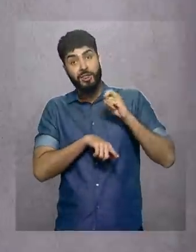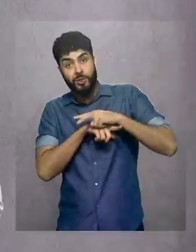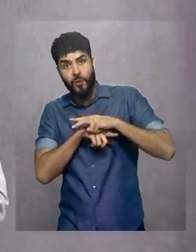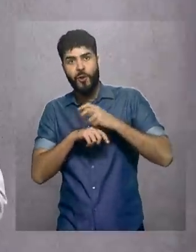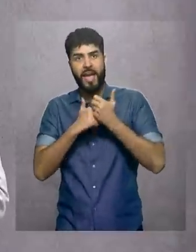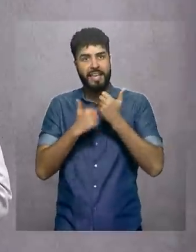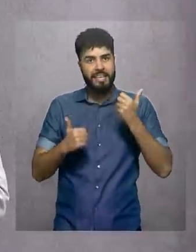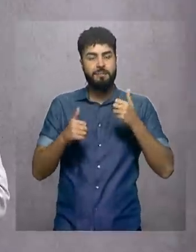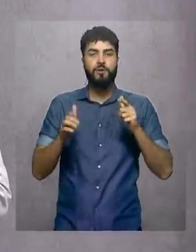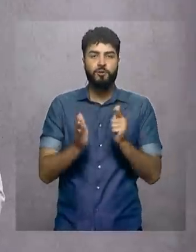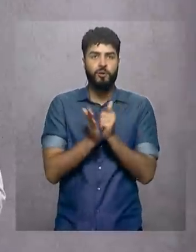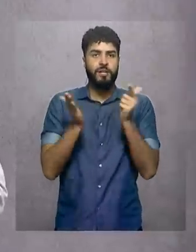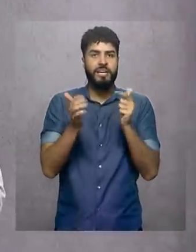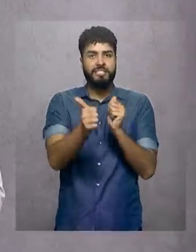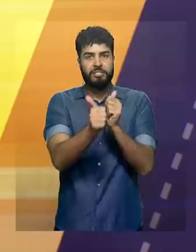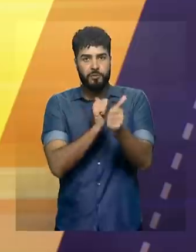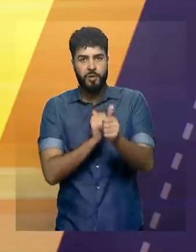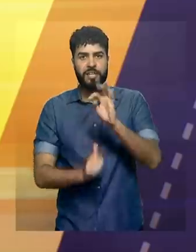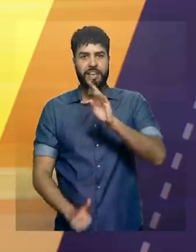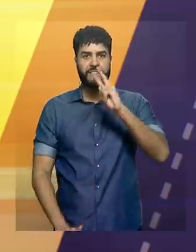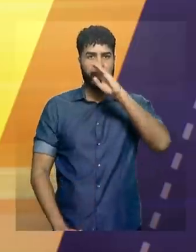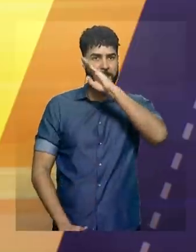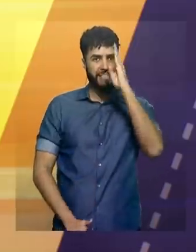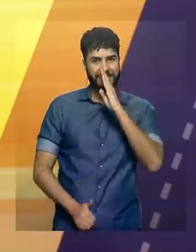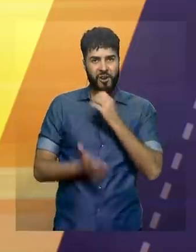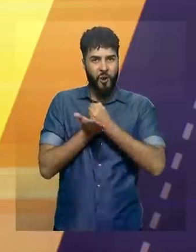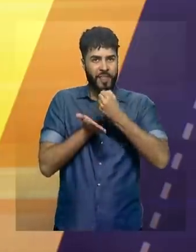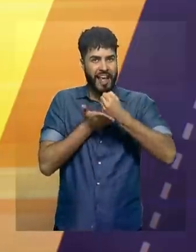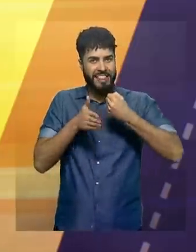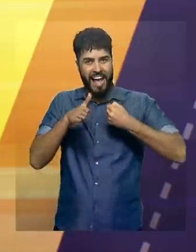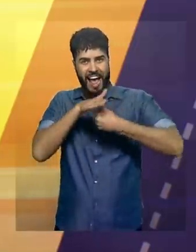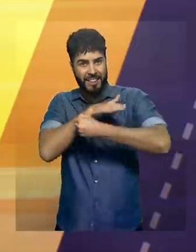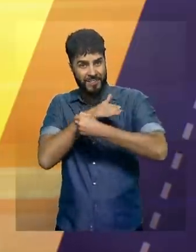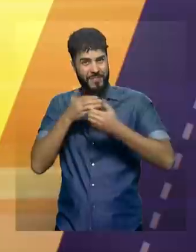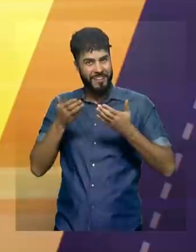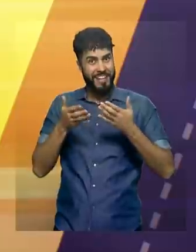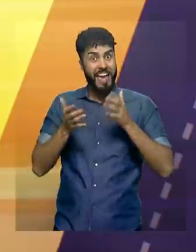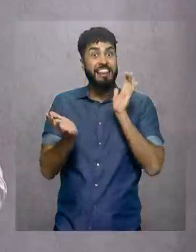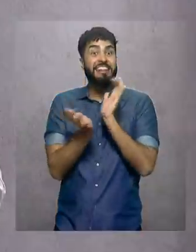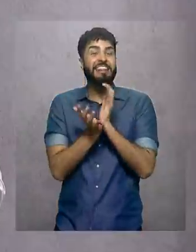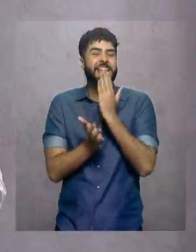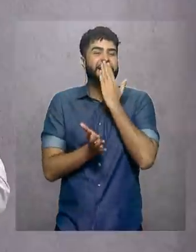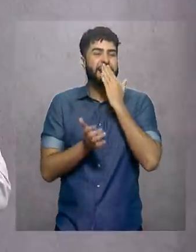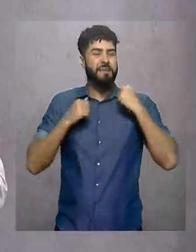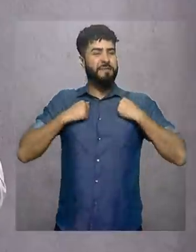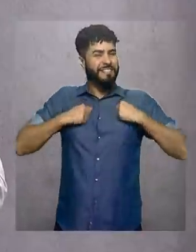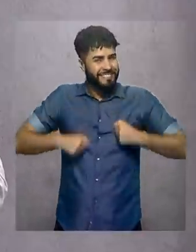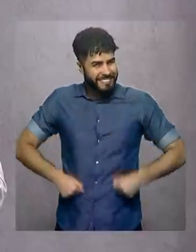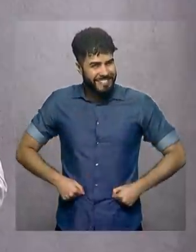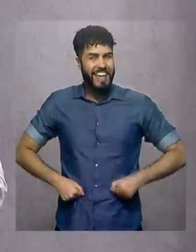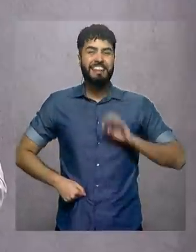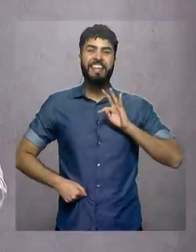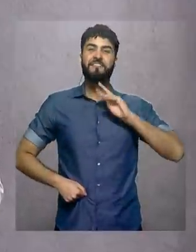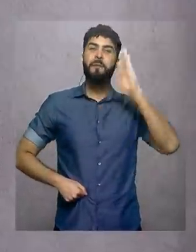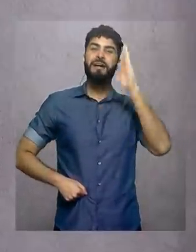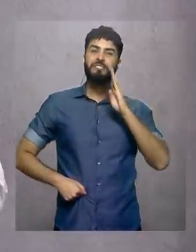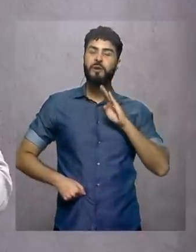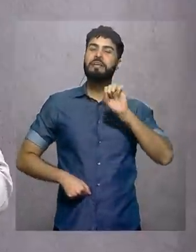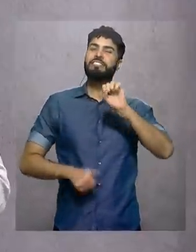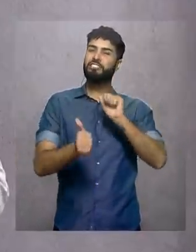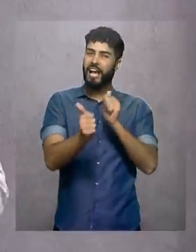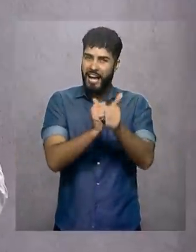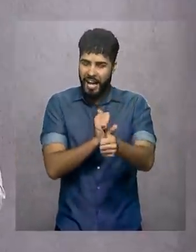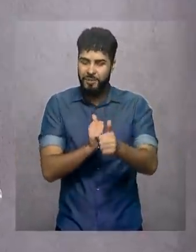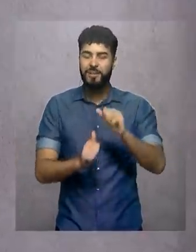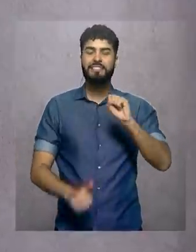equipe de jornalismo e esporte da TV Brasil. Super reforço para o nosso time. Vai estar aqui no estádio, vai estar na Série D, vai estar